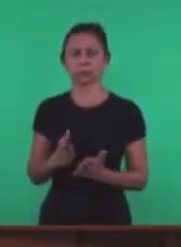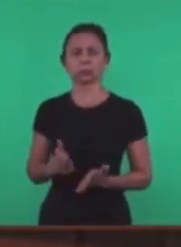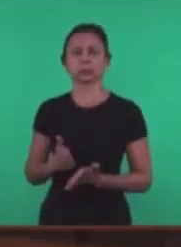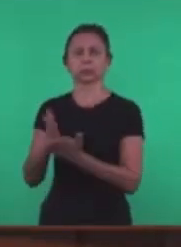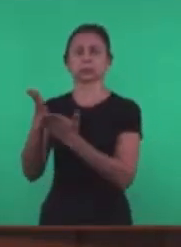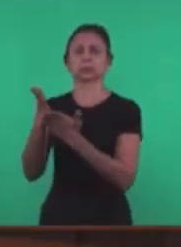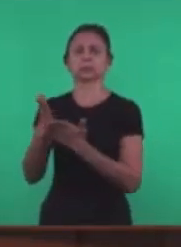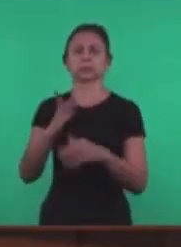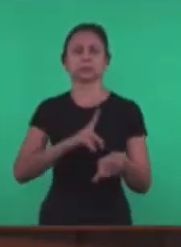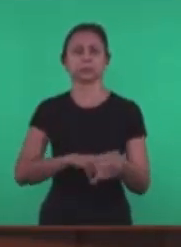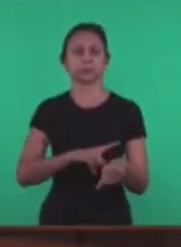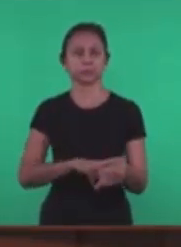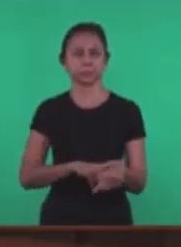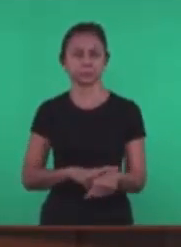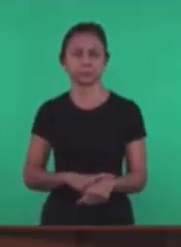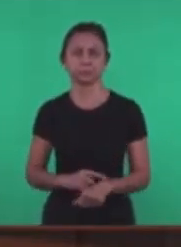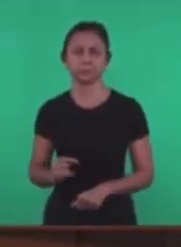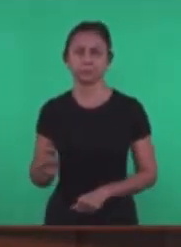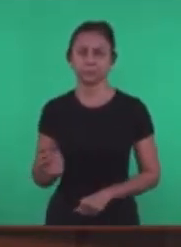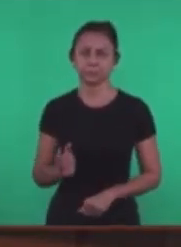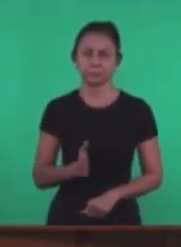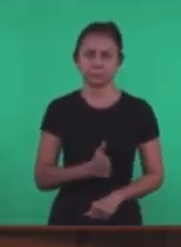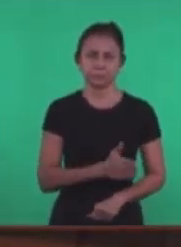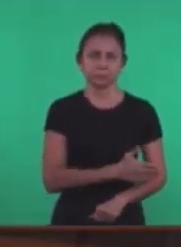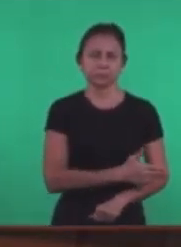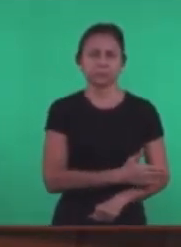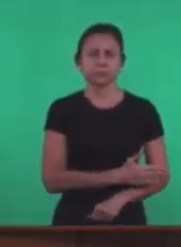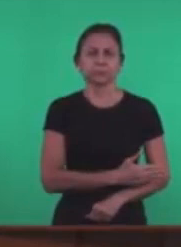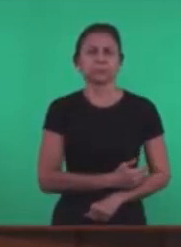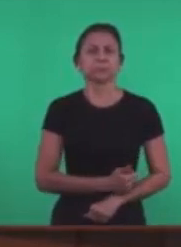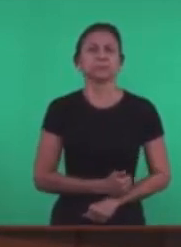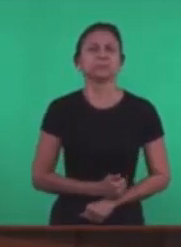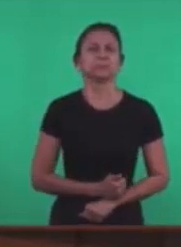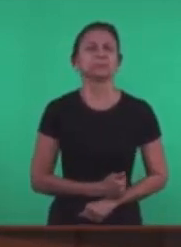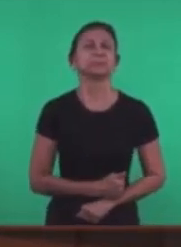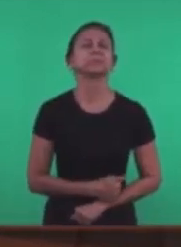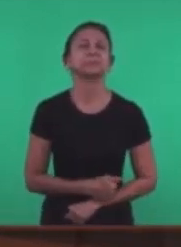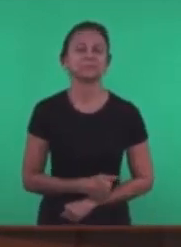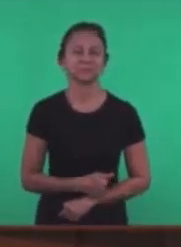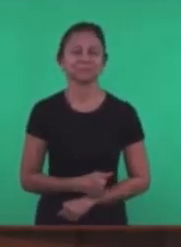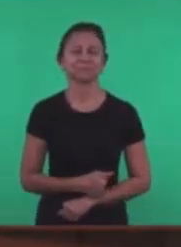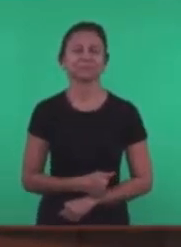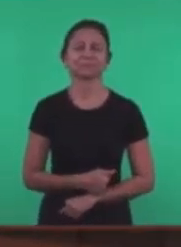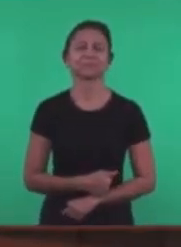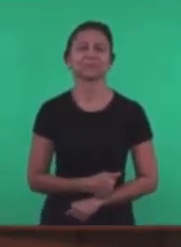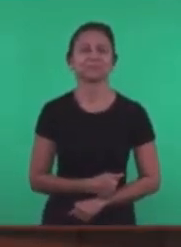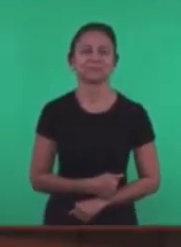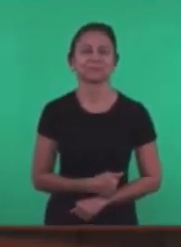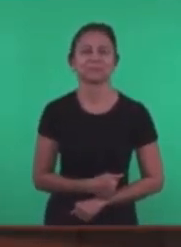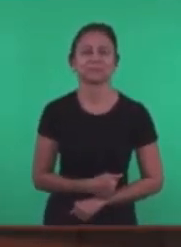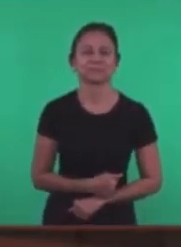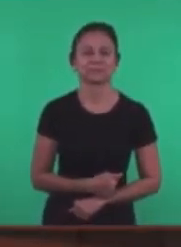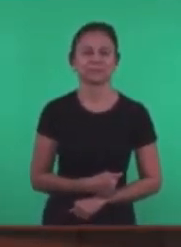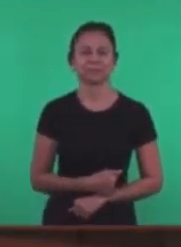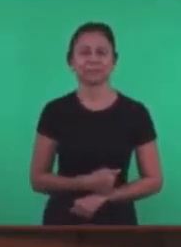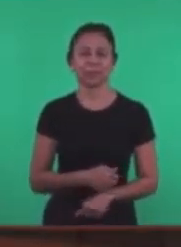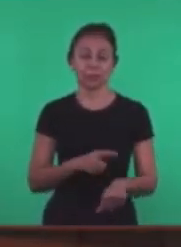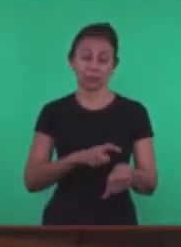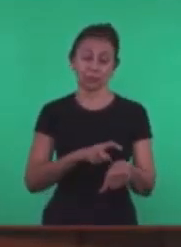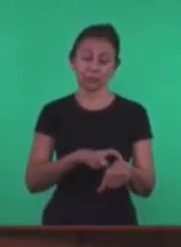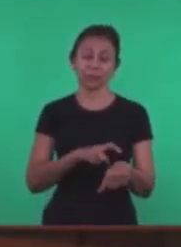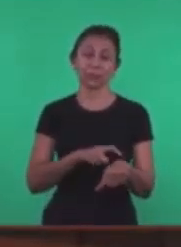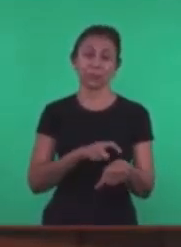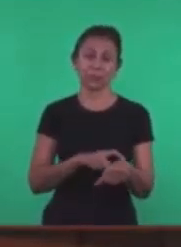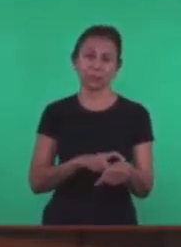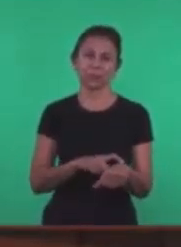Nesse momento Passei Bastante do tempo Propositadamente Mas eu quero deixar Bem claro Que